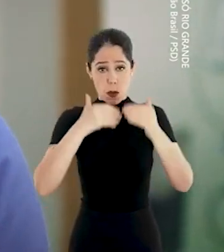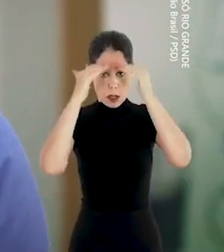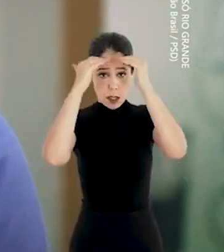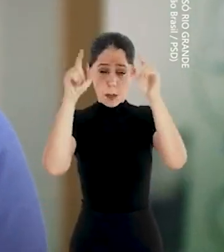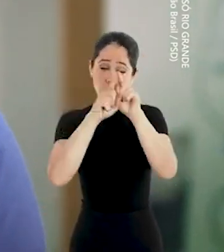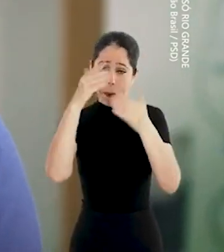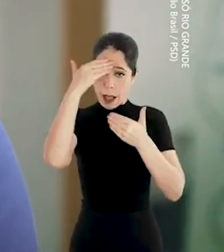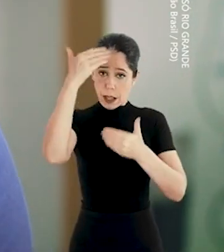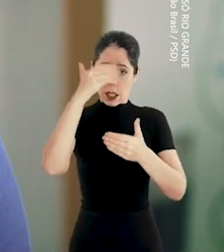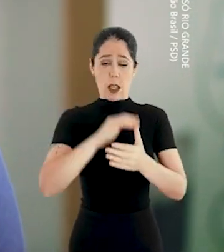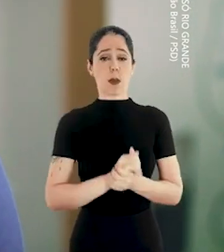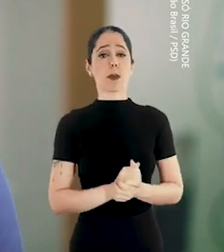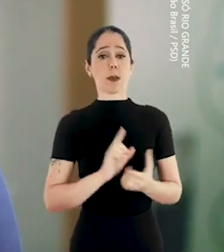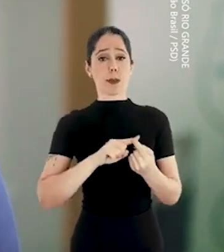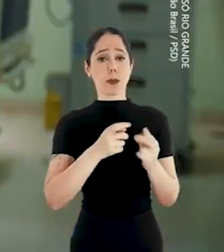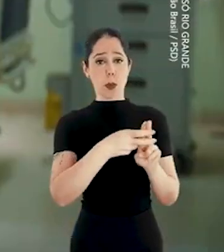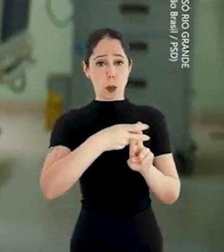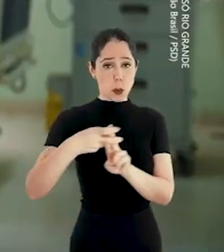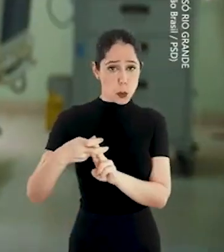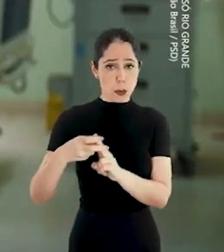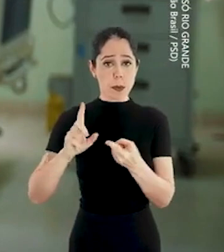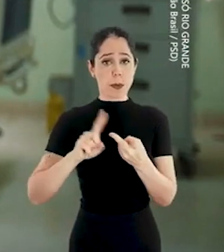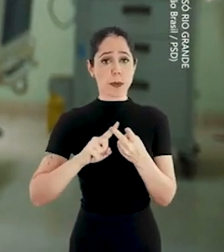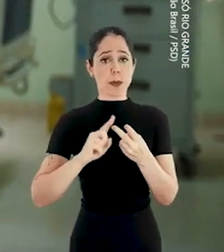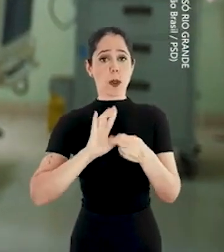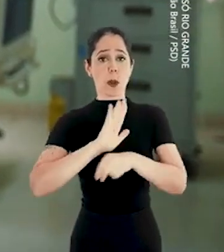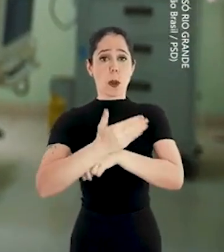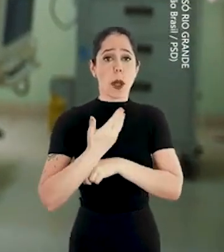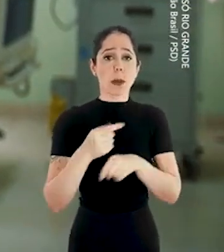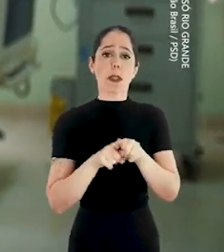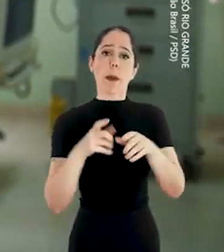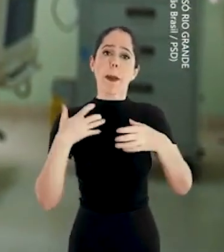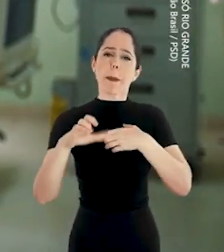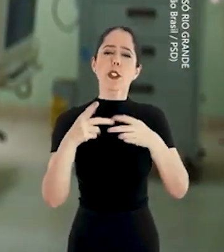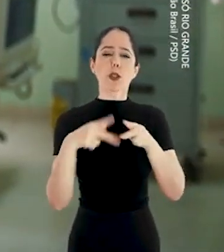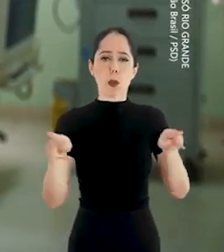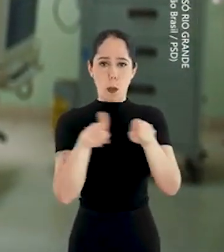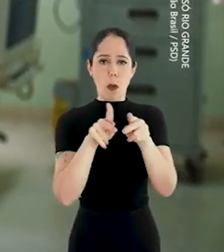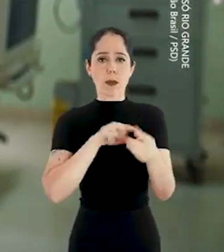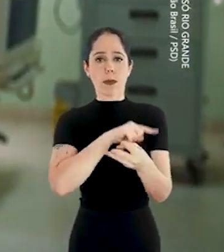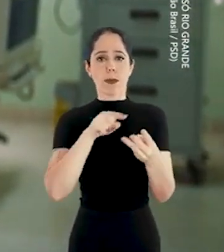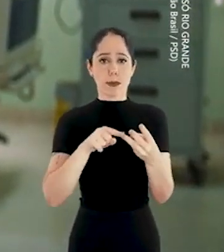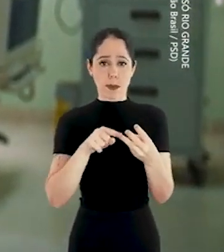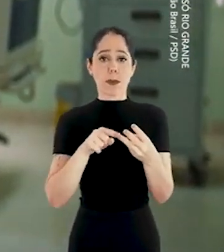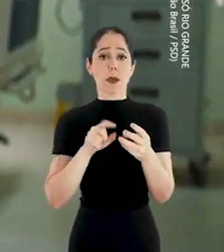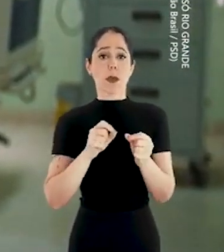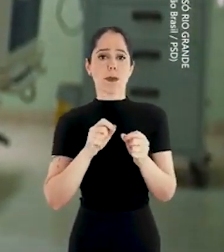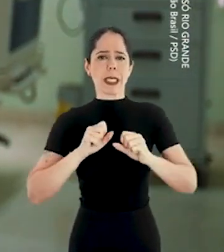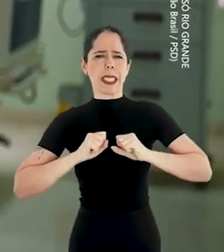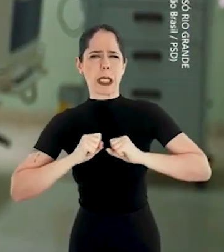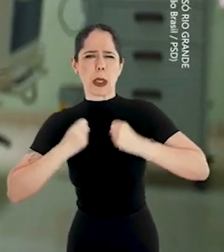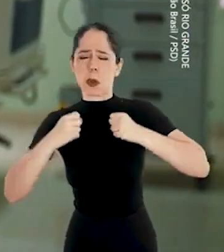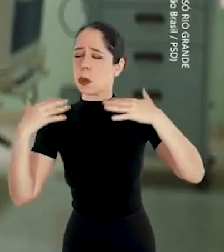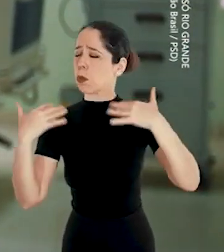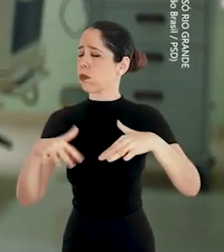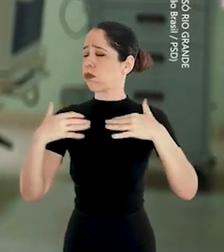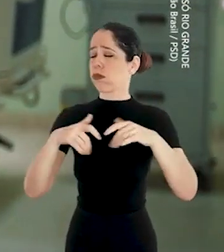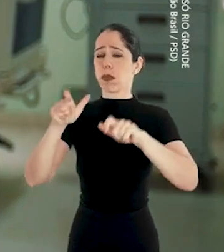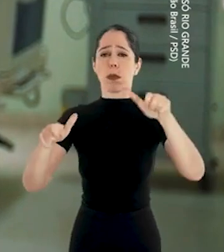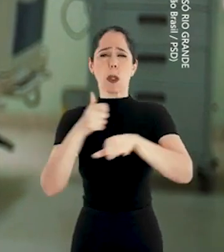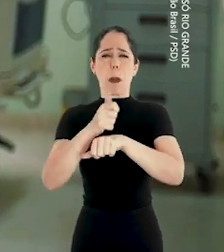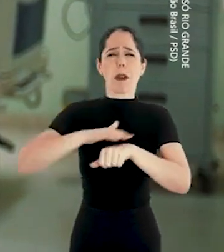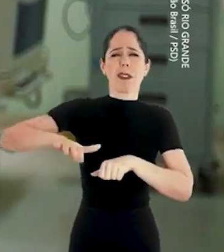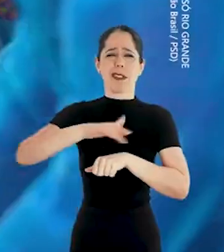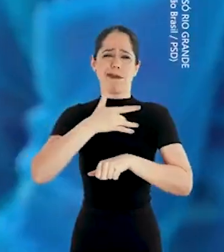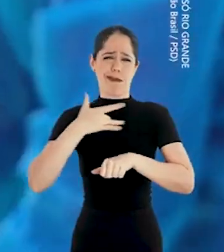que eu respeito e agradeço. O SUS, a colaboração e empatia da população. E o esforço sobre